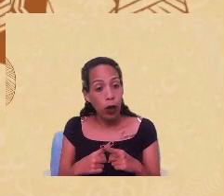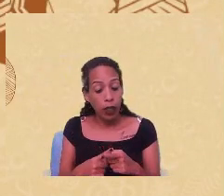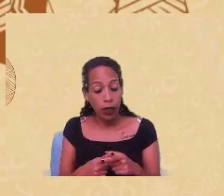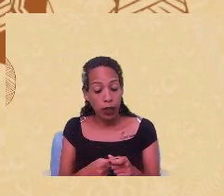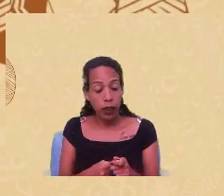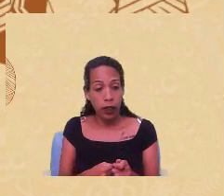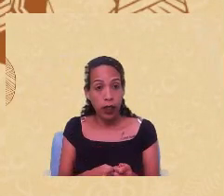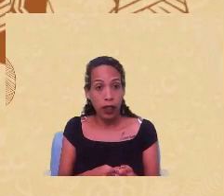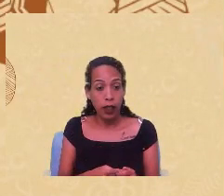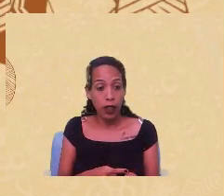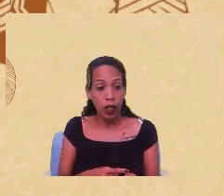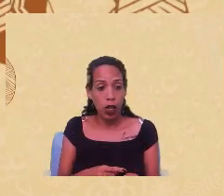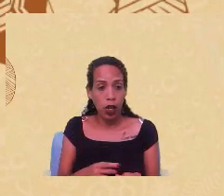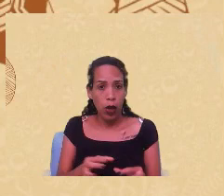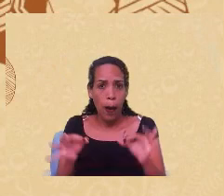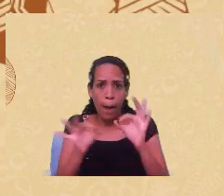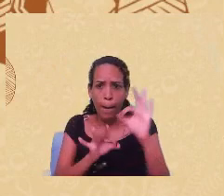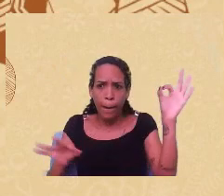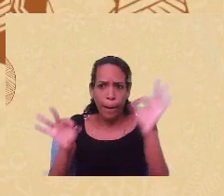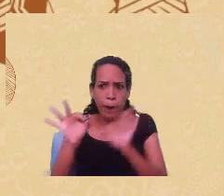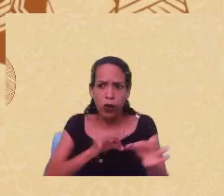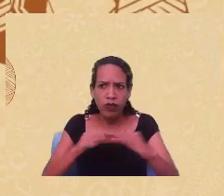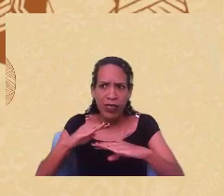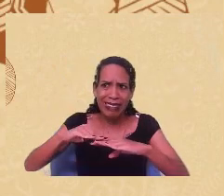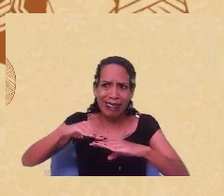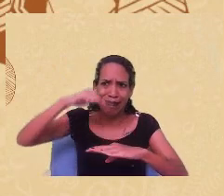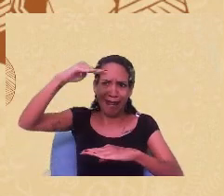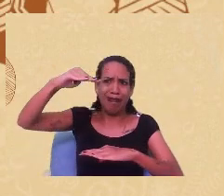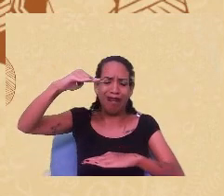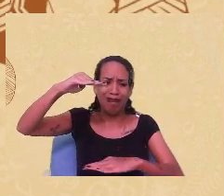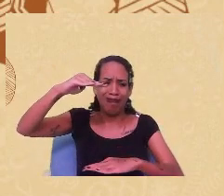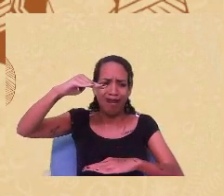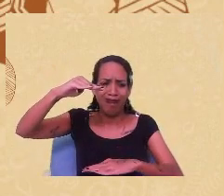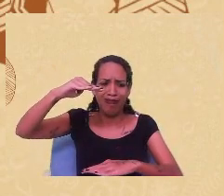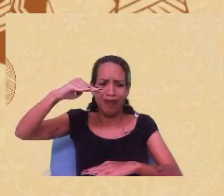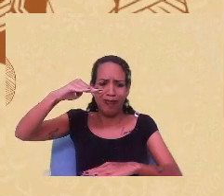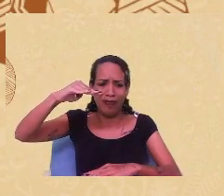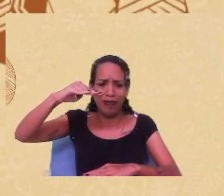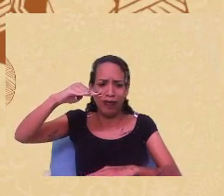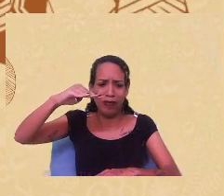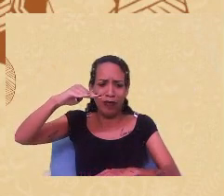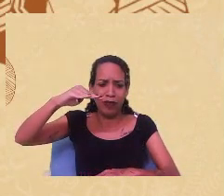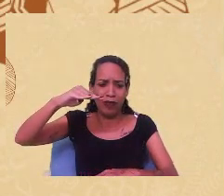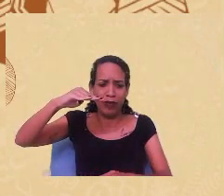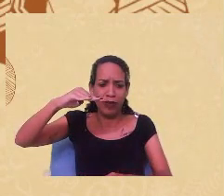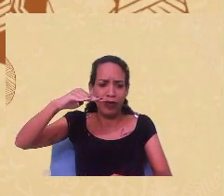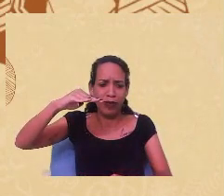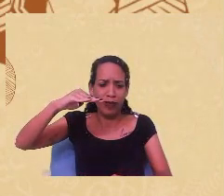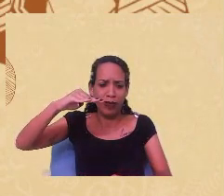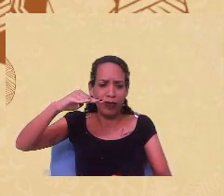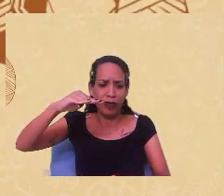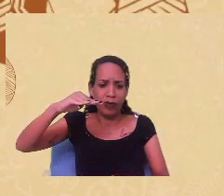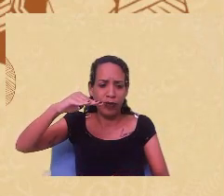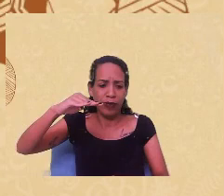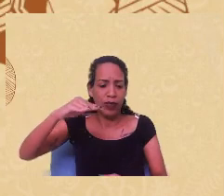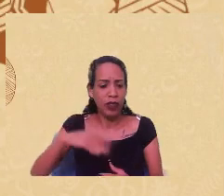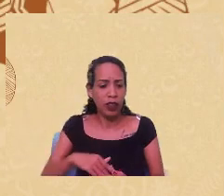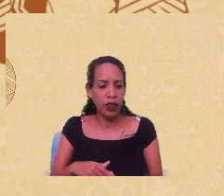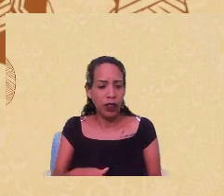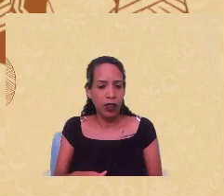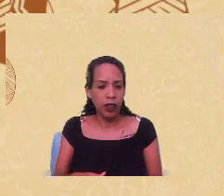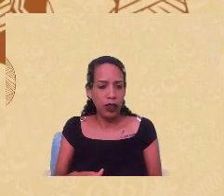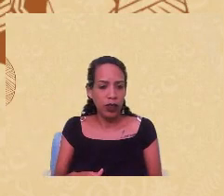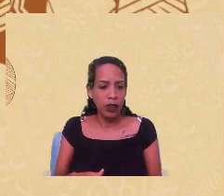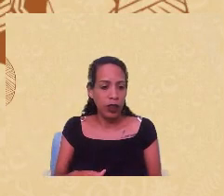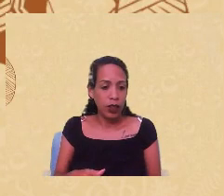limite um eurocentrismo por um eurocentrismo, algo do gênero, grosseiramente falando. E não é isso